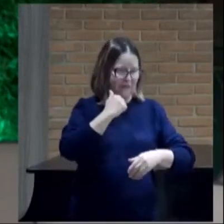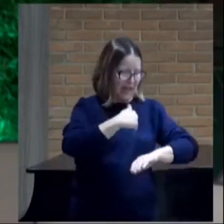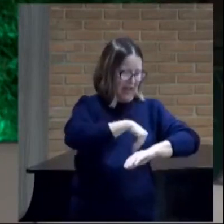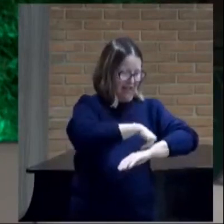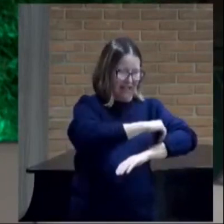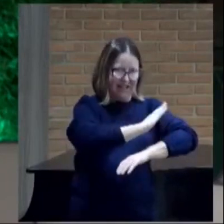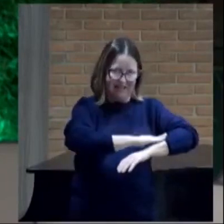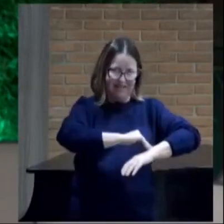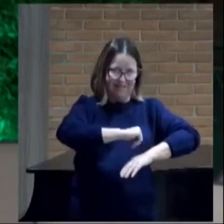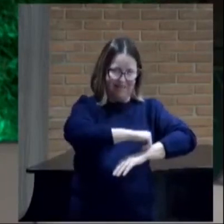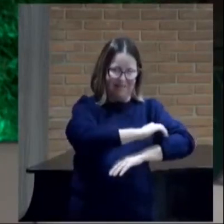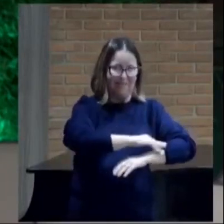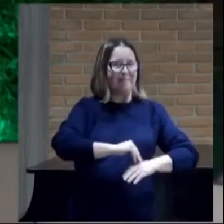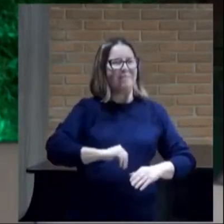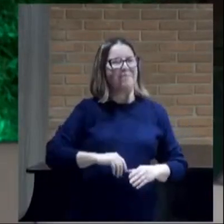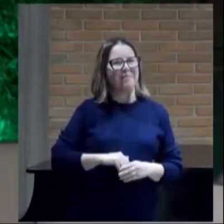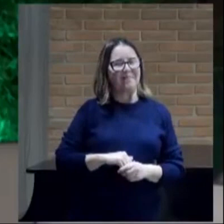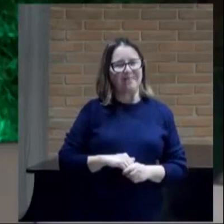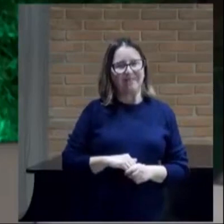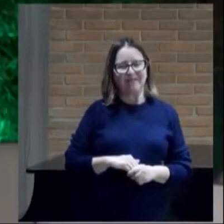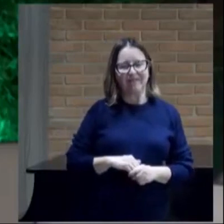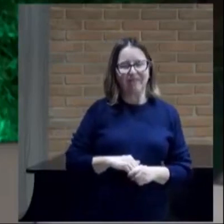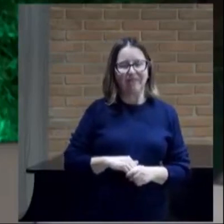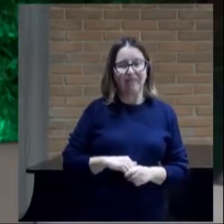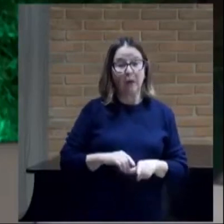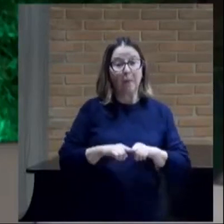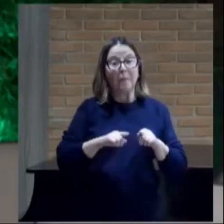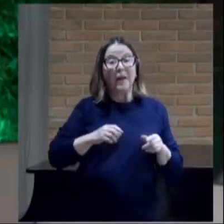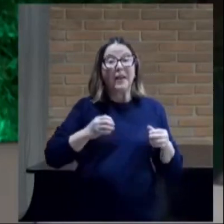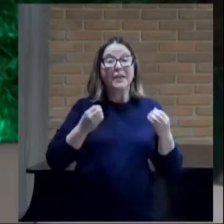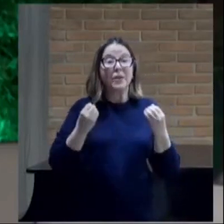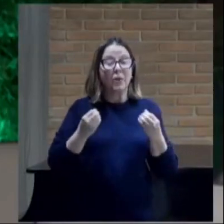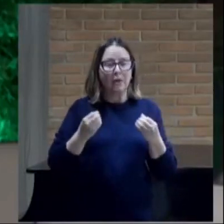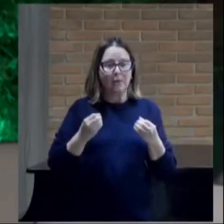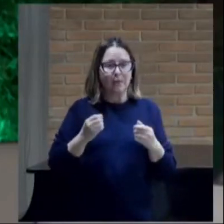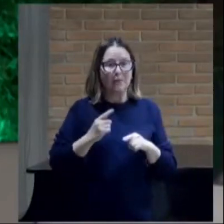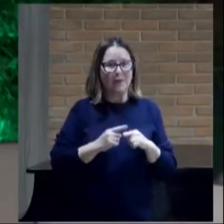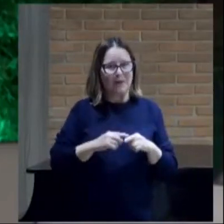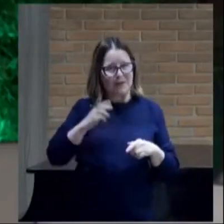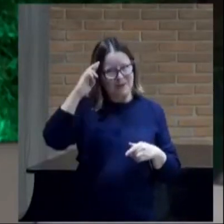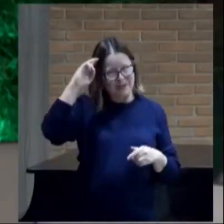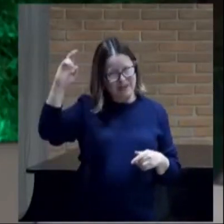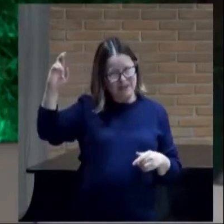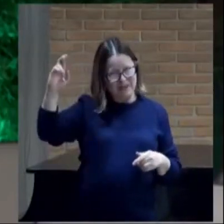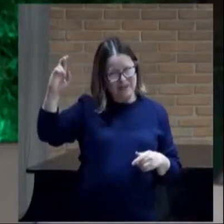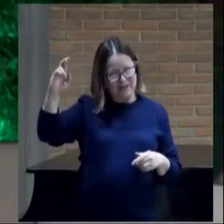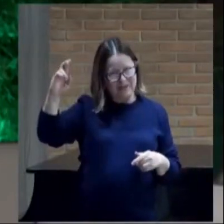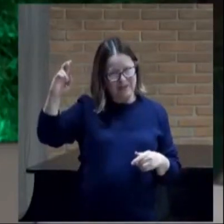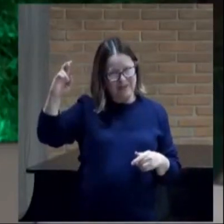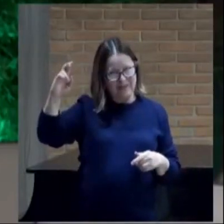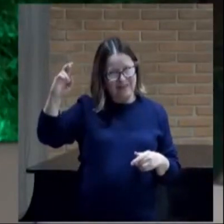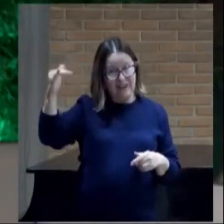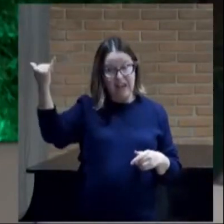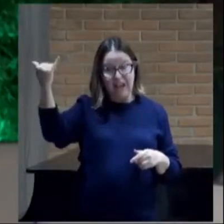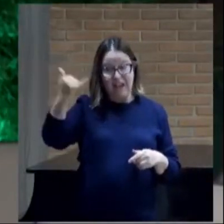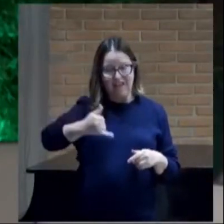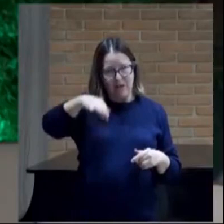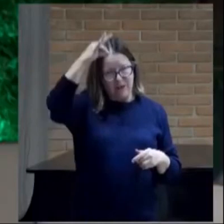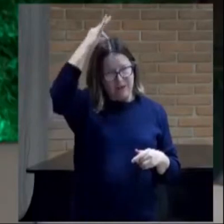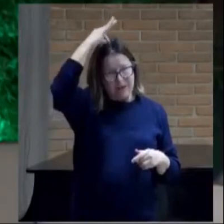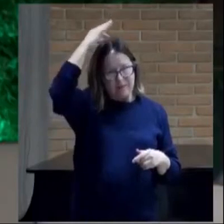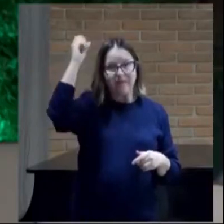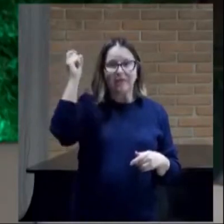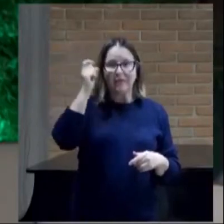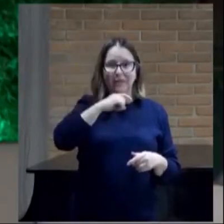como tudo isso foi porque o senhor enviou um espírito da mentira